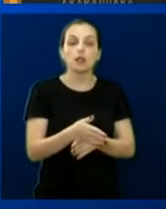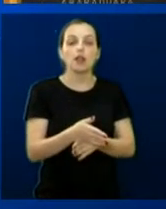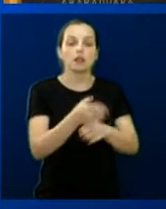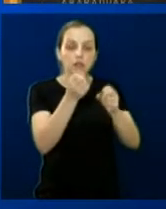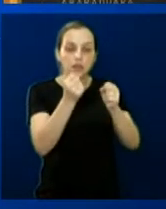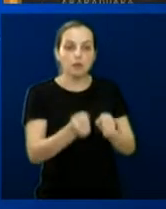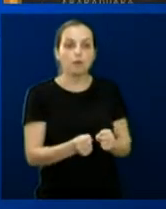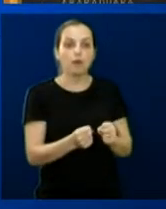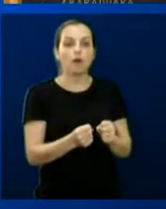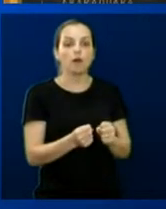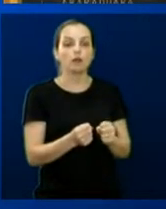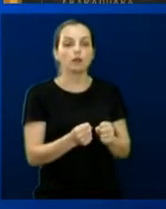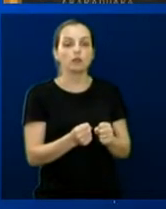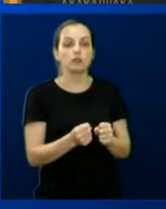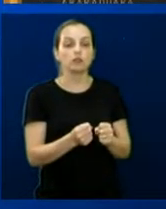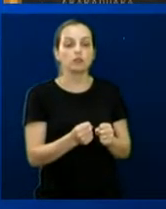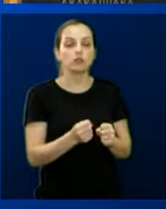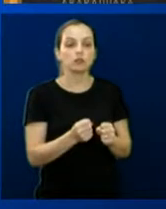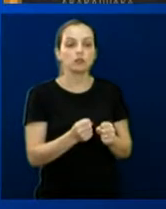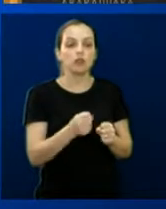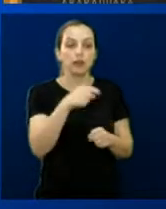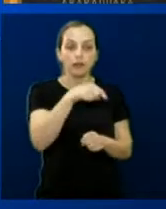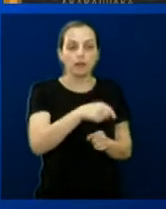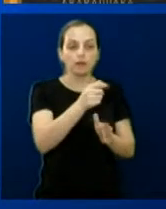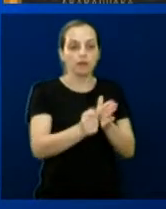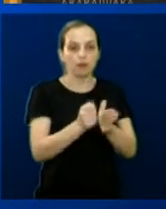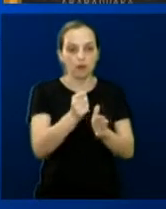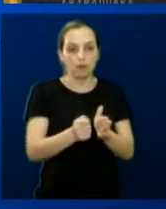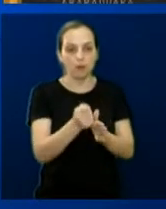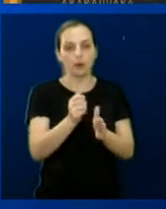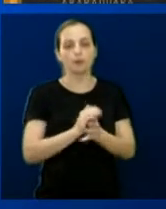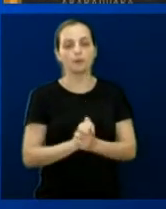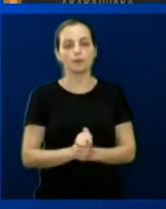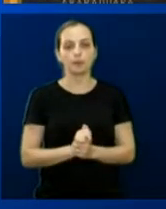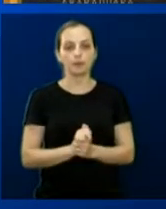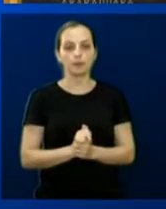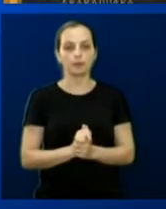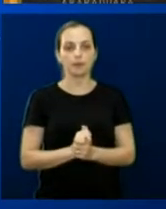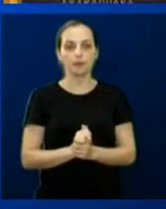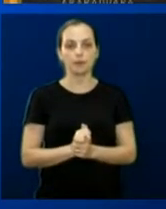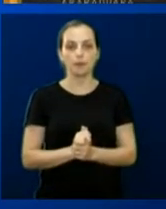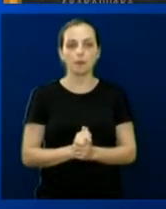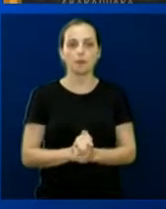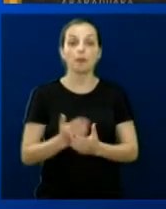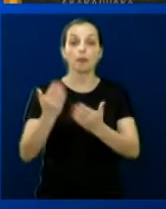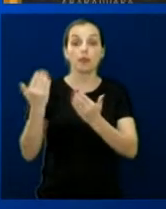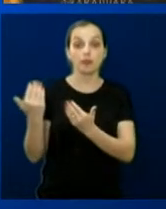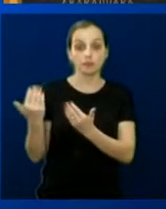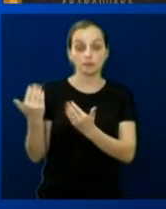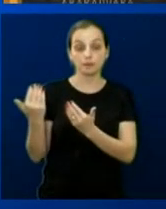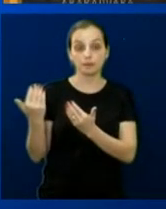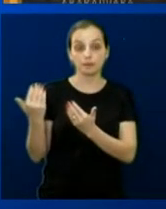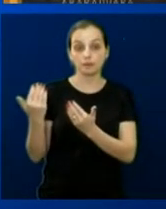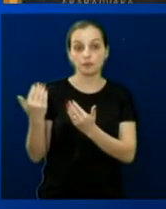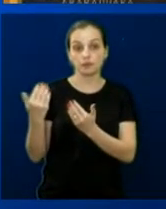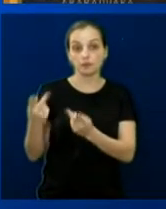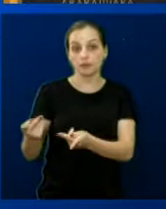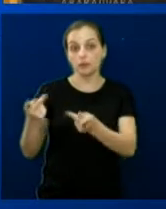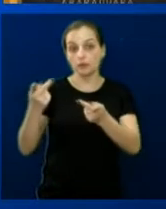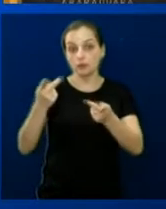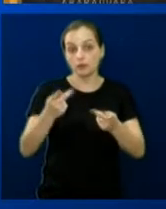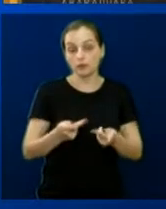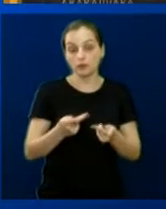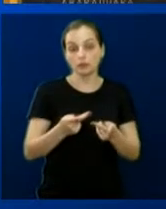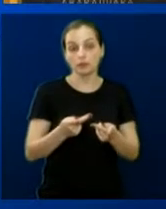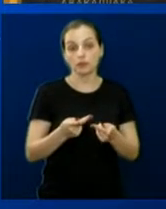possibilidade de trazer também um campo aqui para Araraquara. Pode passar, por favor. Recebemos várias demandas